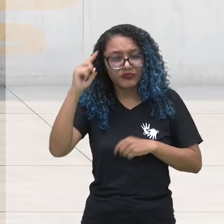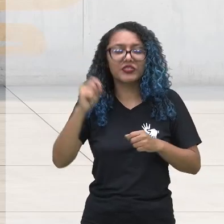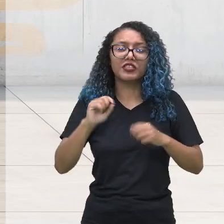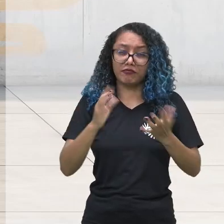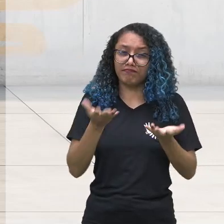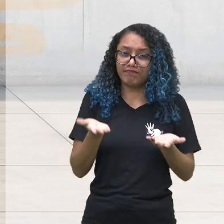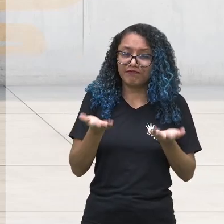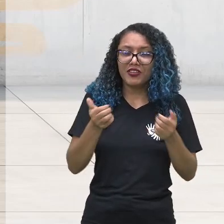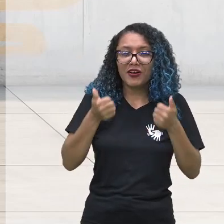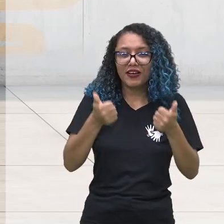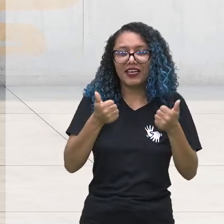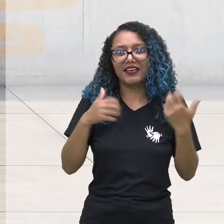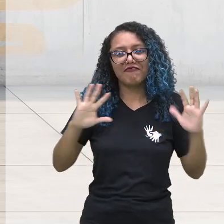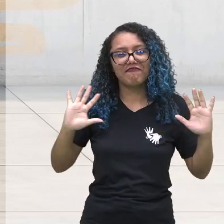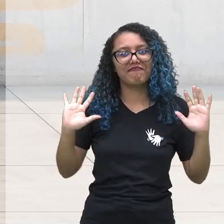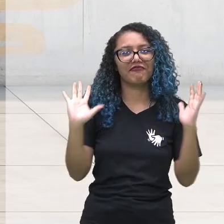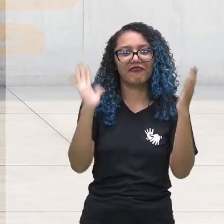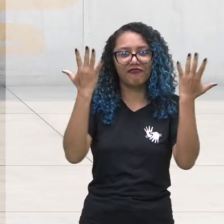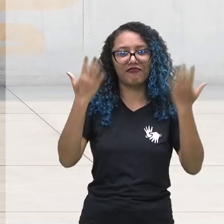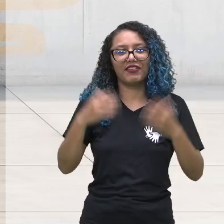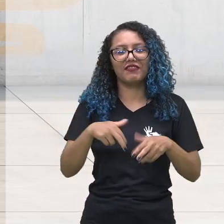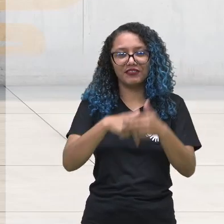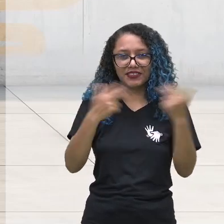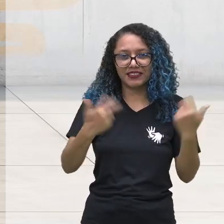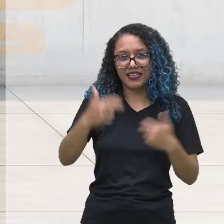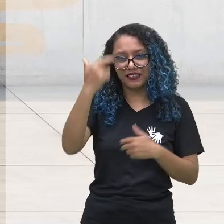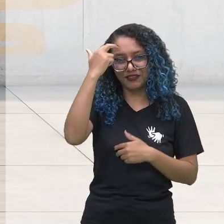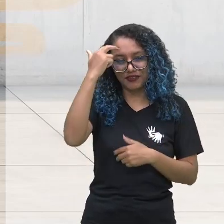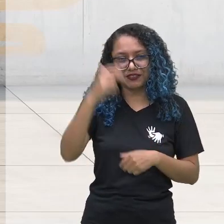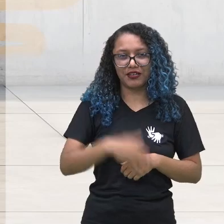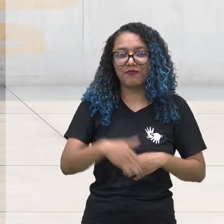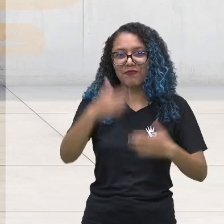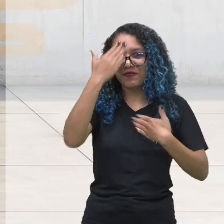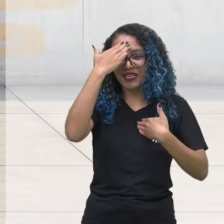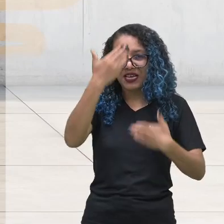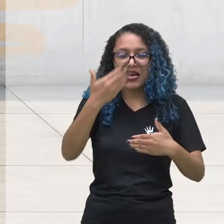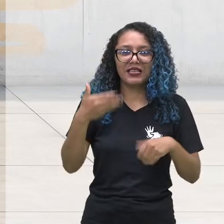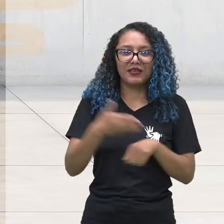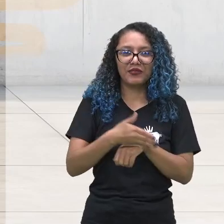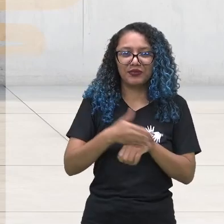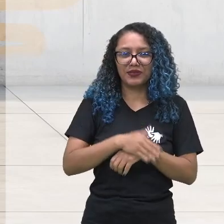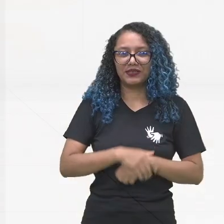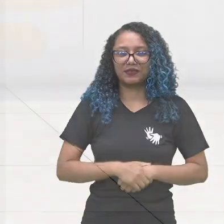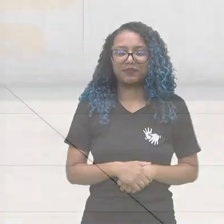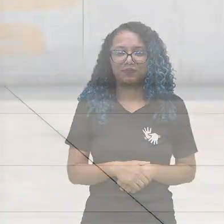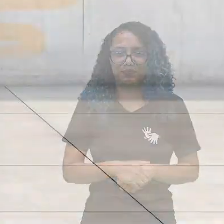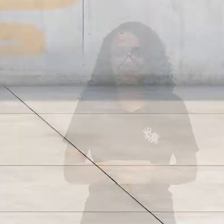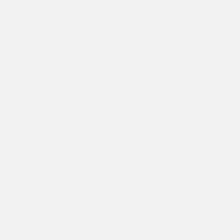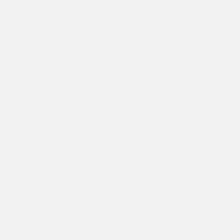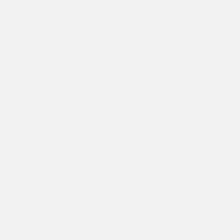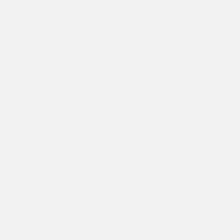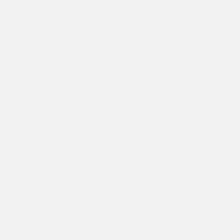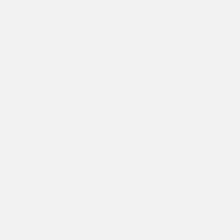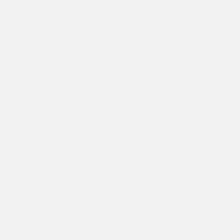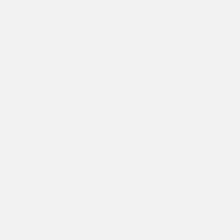eu conclamo vocês. E viva a diversidade! Muito obrigado pela participação de todos.